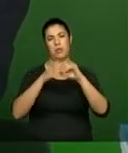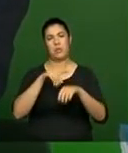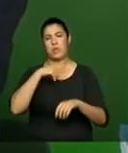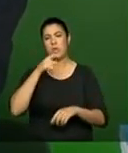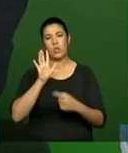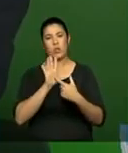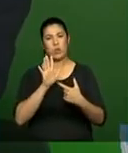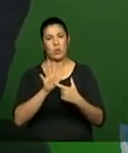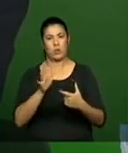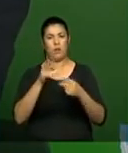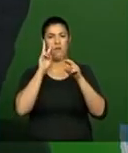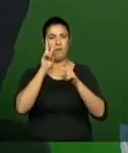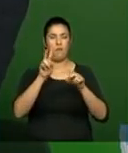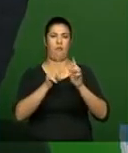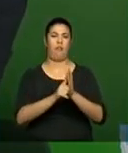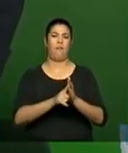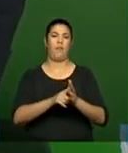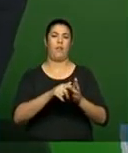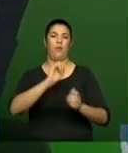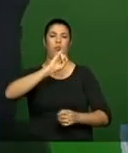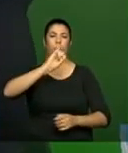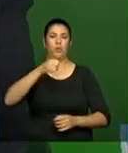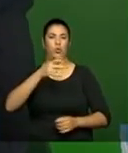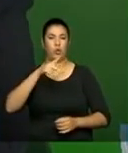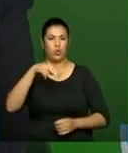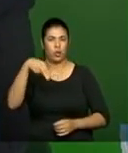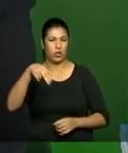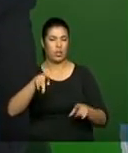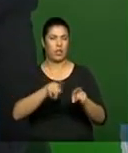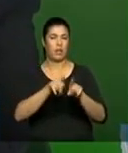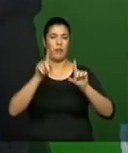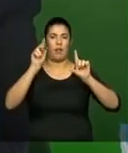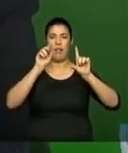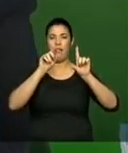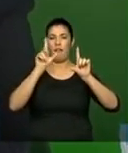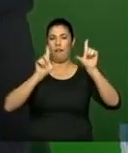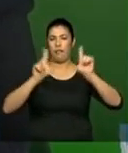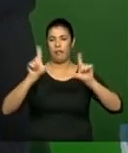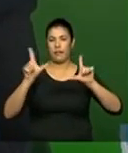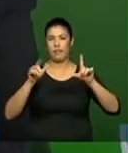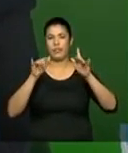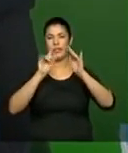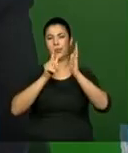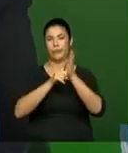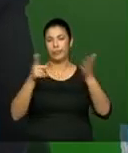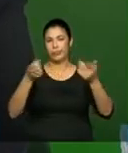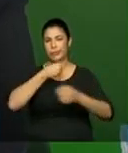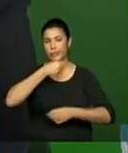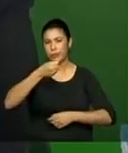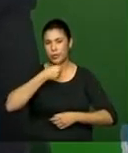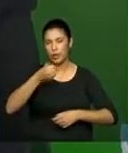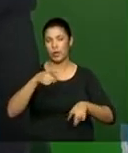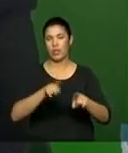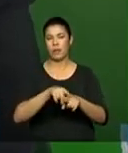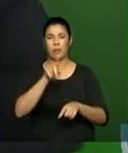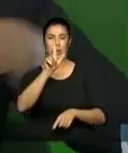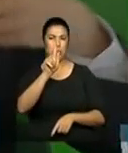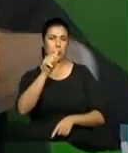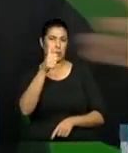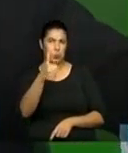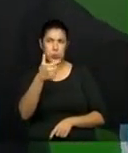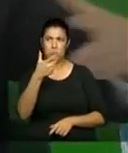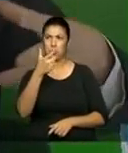Ninguém se informa só pelo JN, ninguém se informa só pelo 247, ninguém se informa só pelo G1.